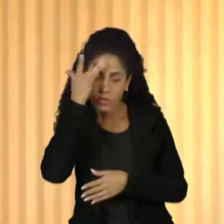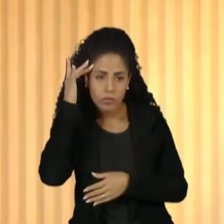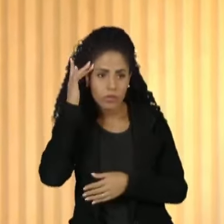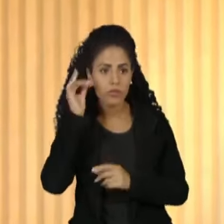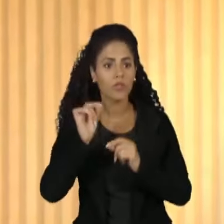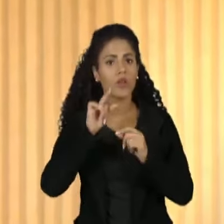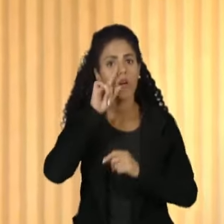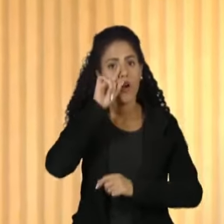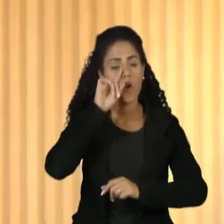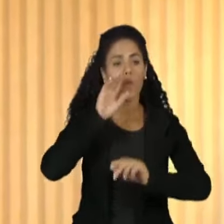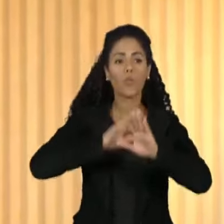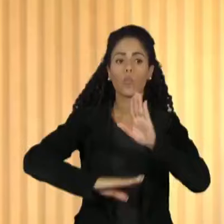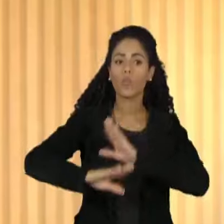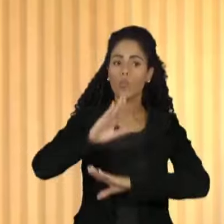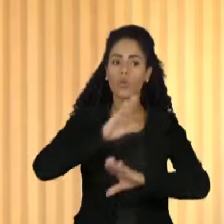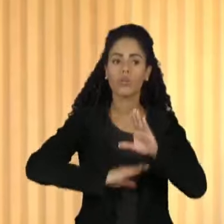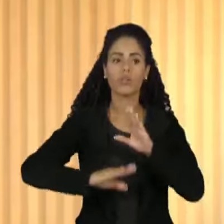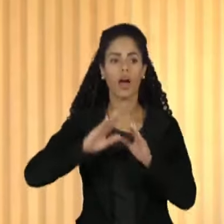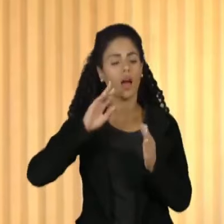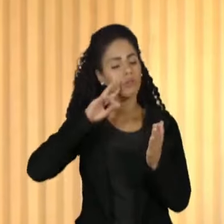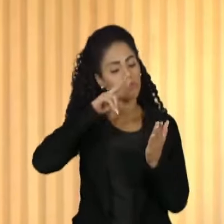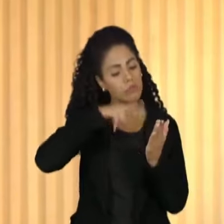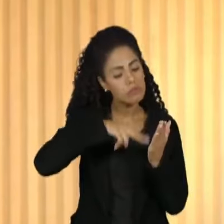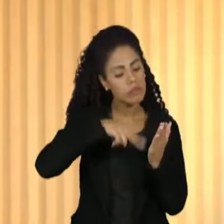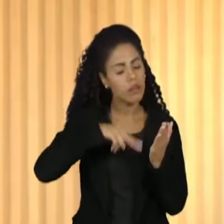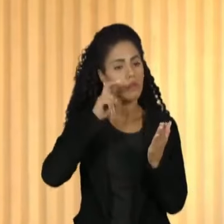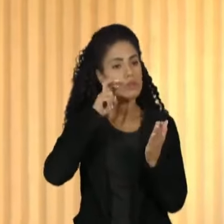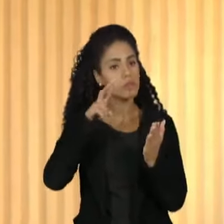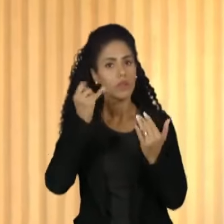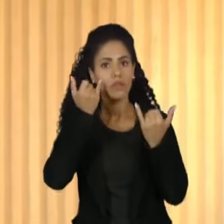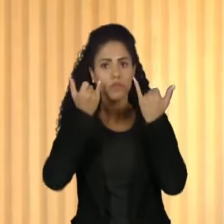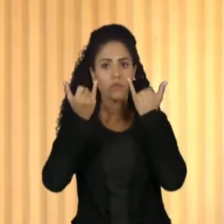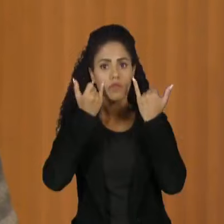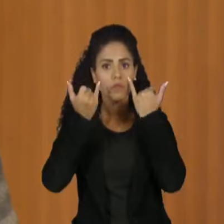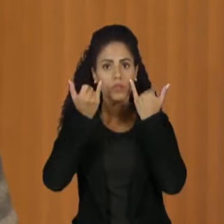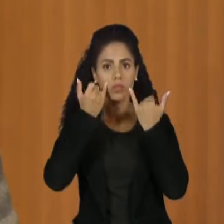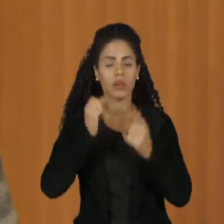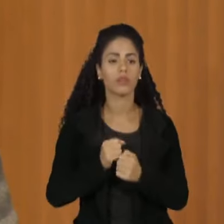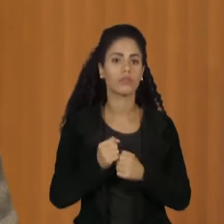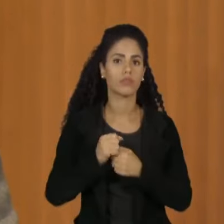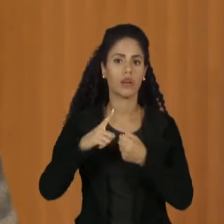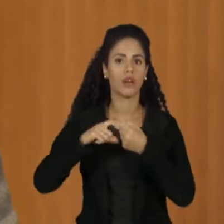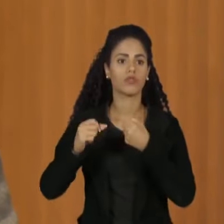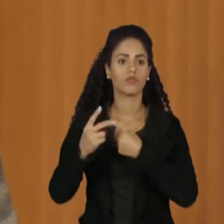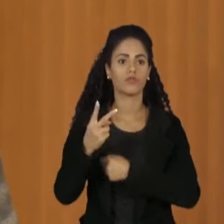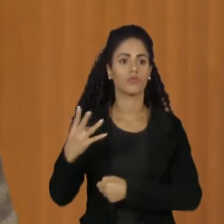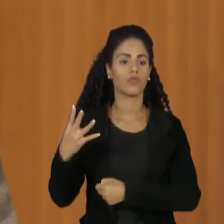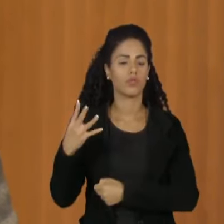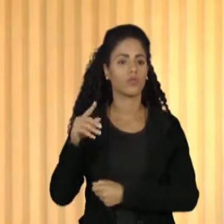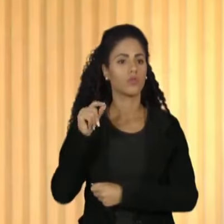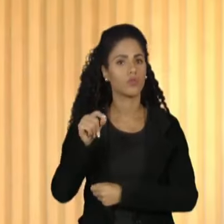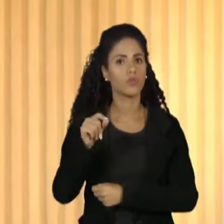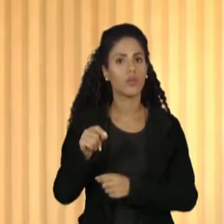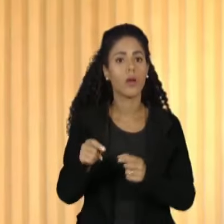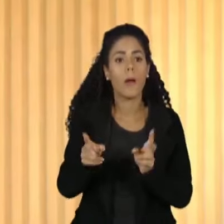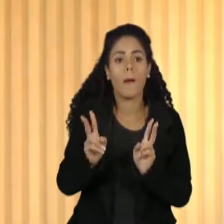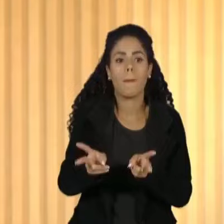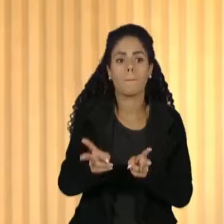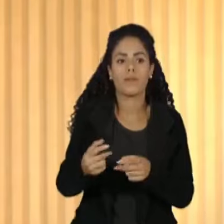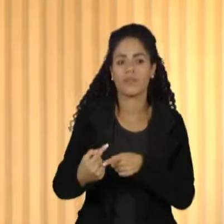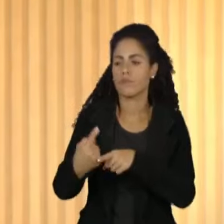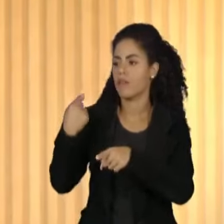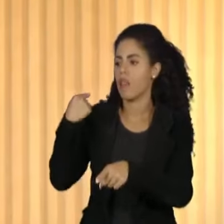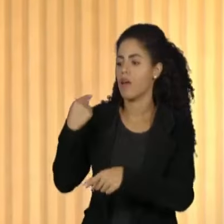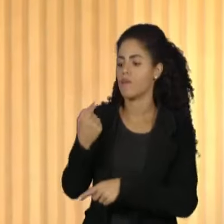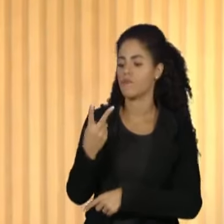muito cuidado com o que se lê. A minha equipe estava me alertando, está aqui. Artigo 24 é exatamente o mesmo artigo que era o